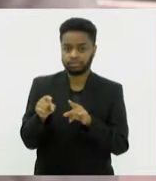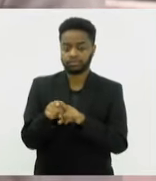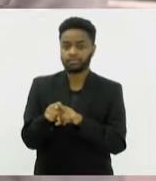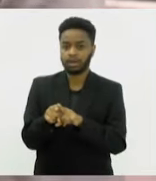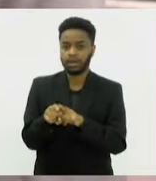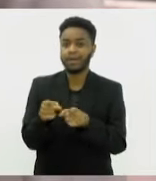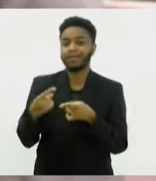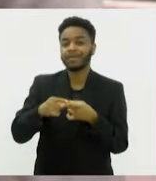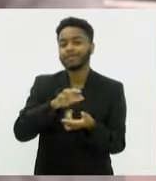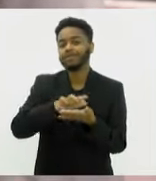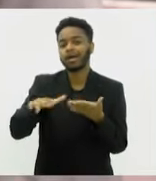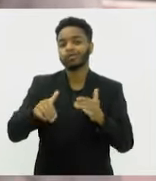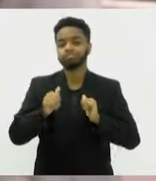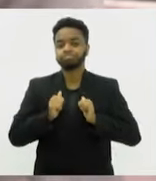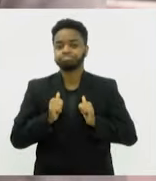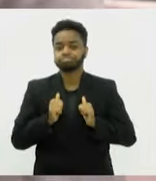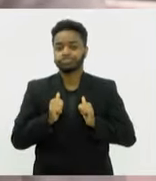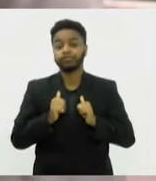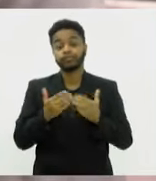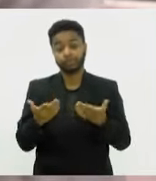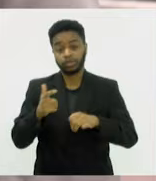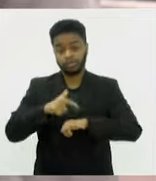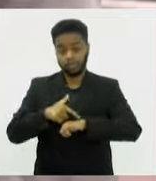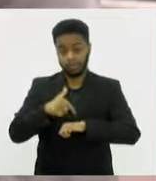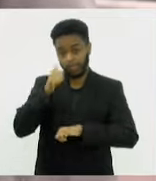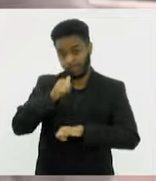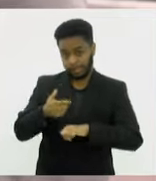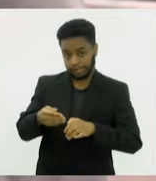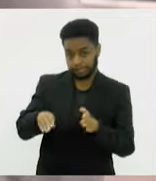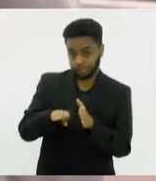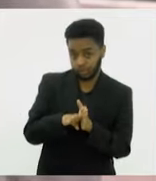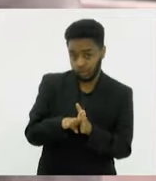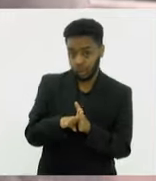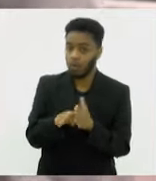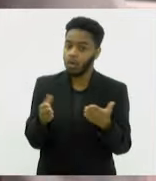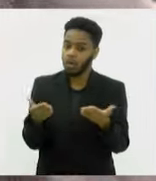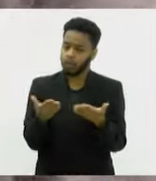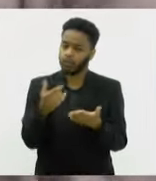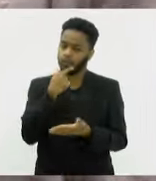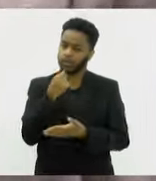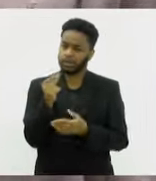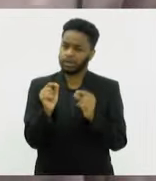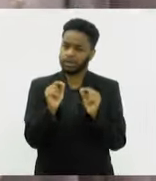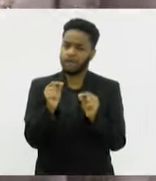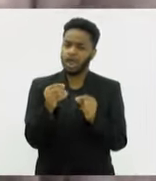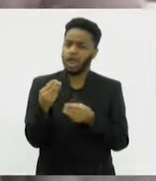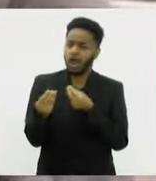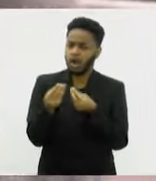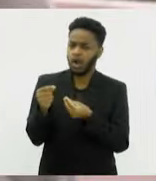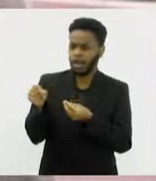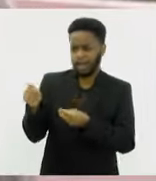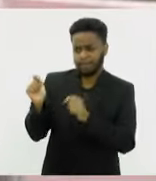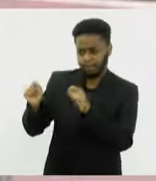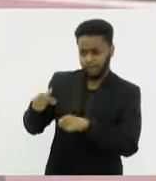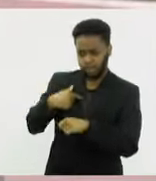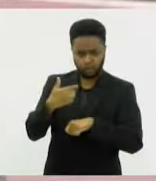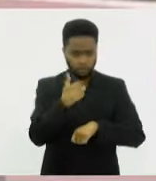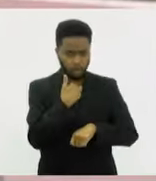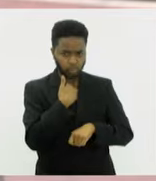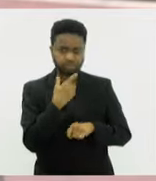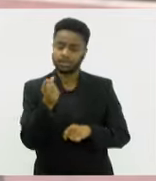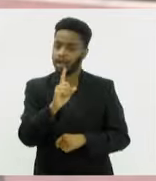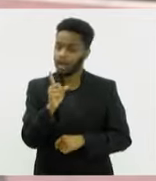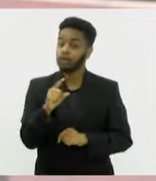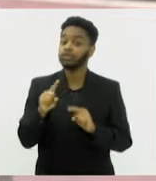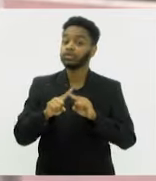muitos estavam parados. E com a chegada das mulheres, né? Os homens, né? Hoje, não, não. Como é que é ela? Eu não posso? Não. A gente